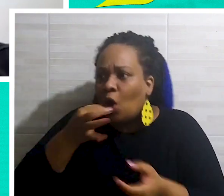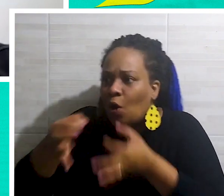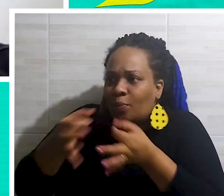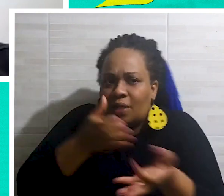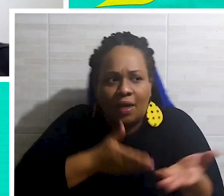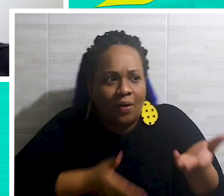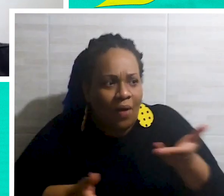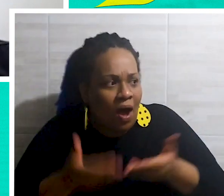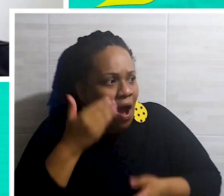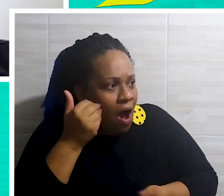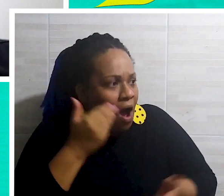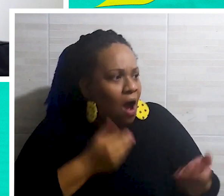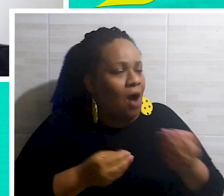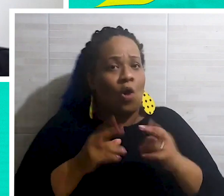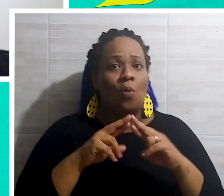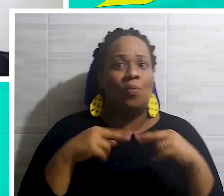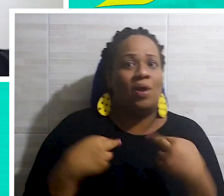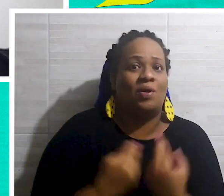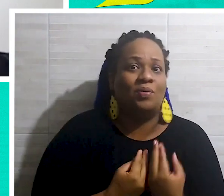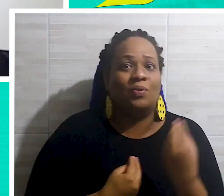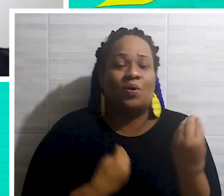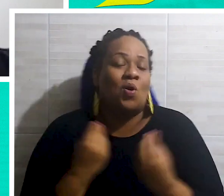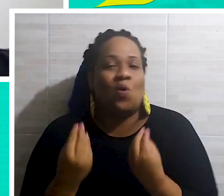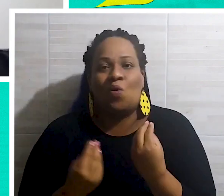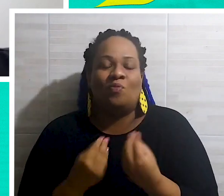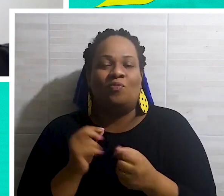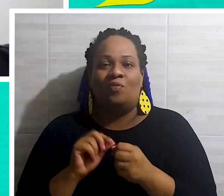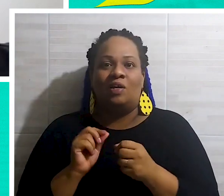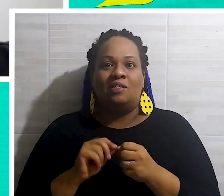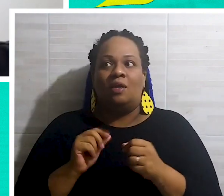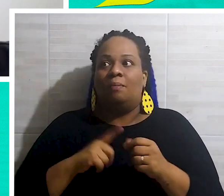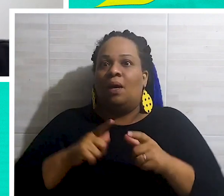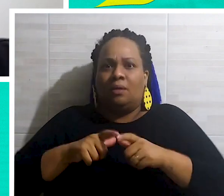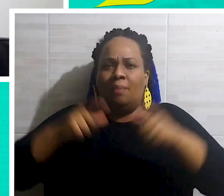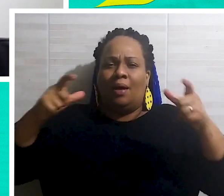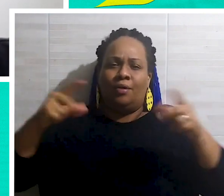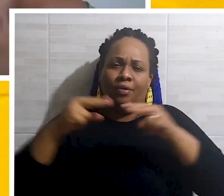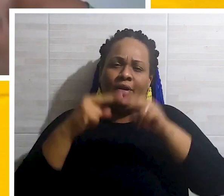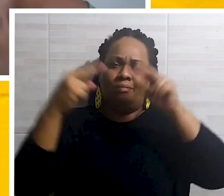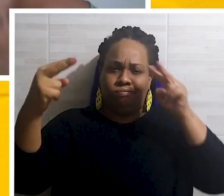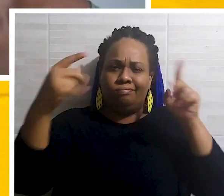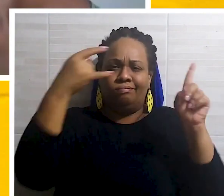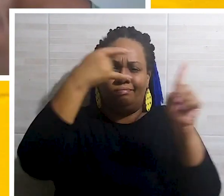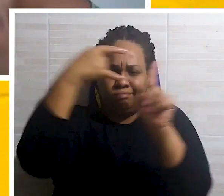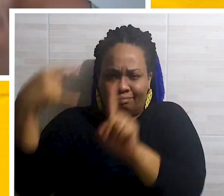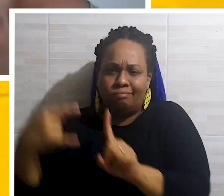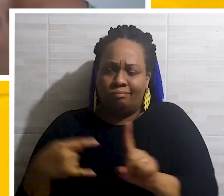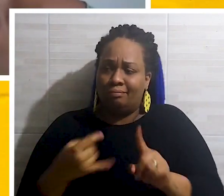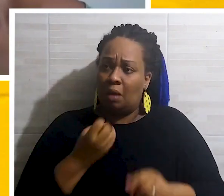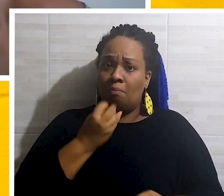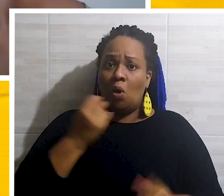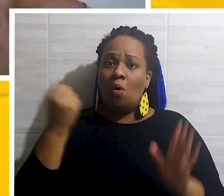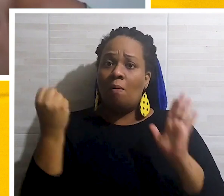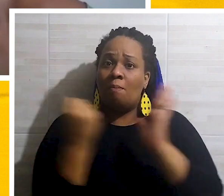pegando uma ideia de um com a ideia do outro. De como se reunir, de como fazer. Mas, muita coisa está sendo feita online. E eu acho que vai ficar uma experiência. Porque